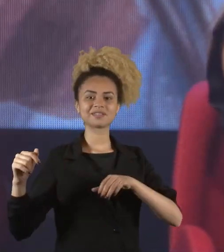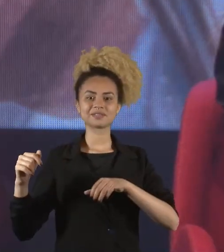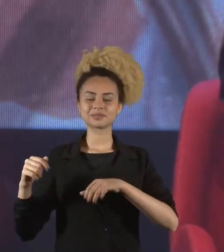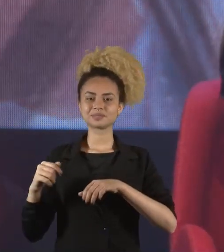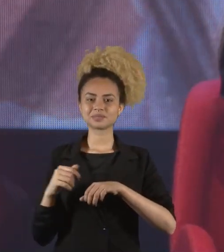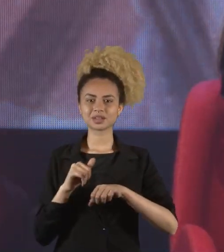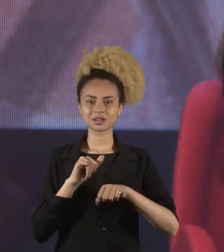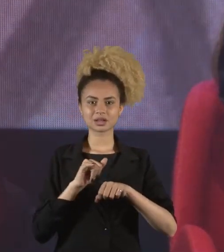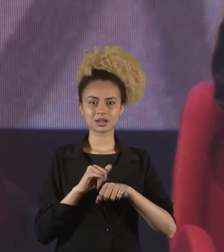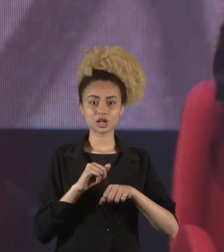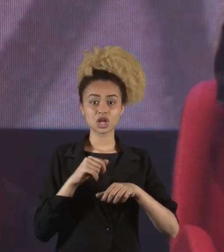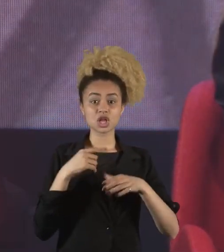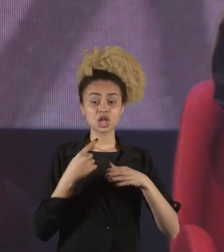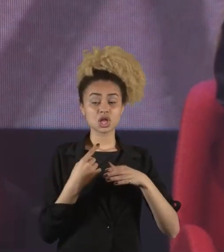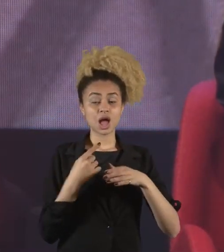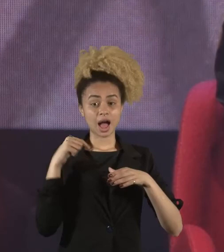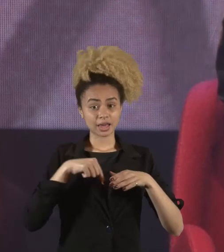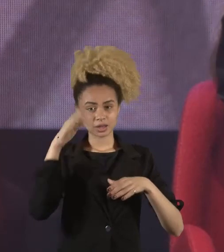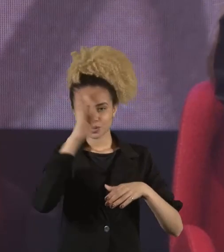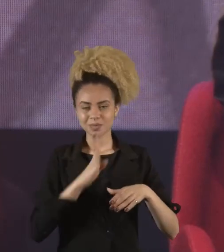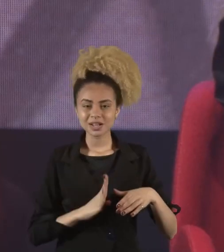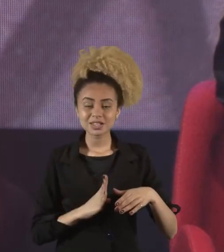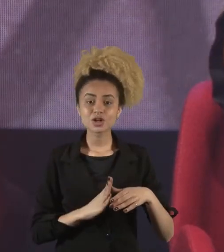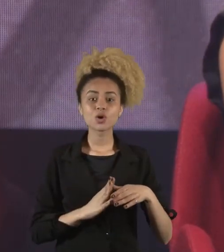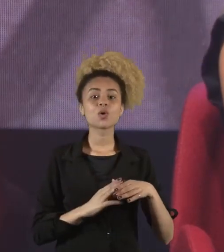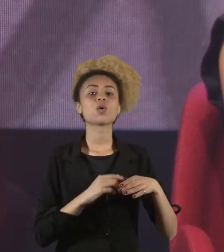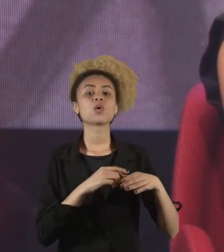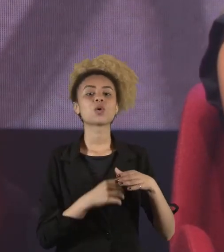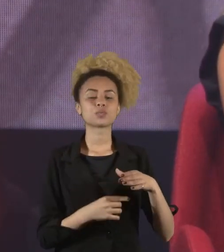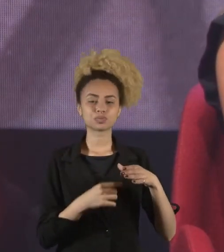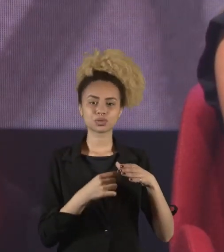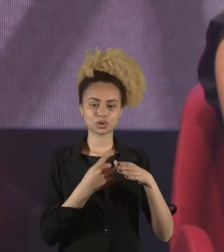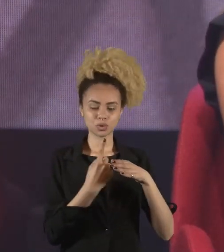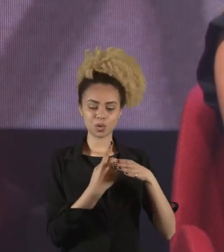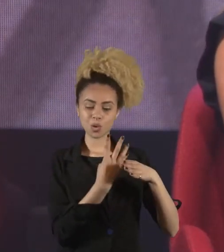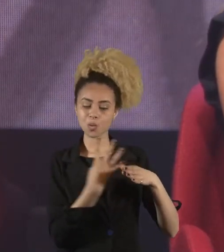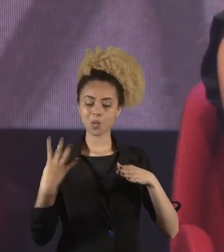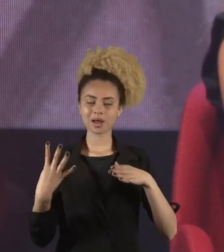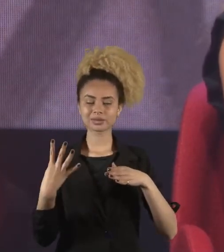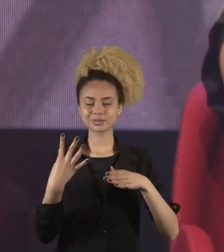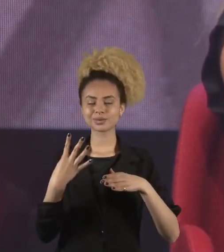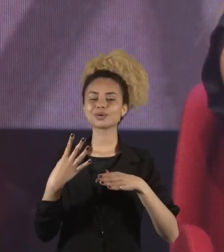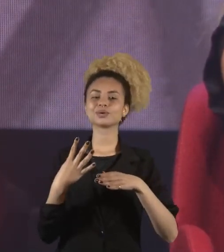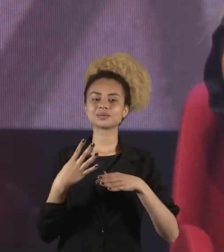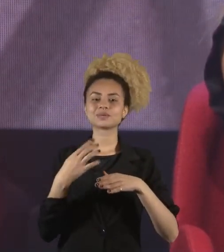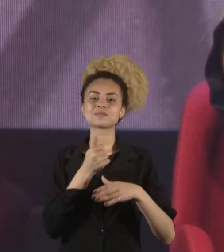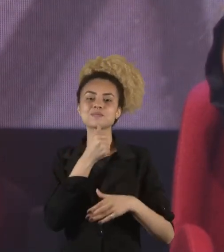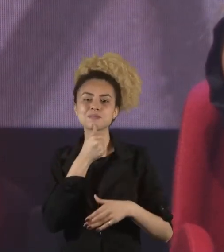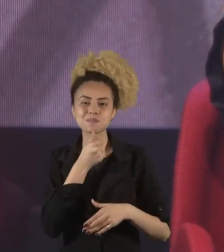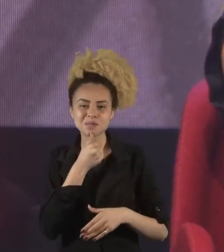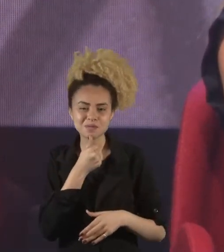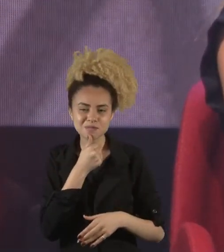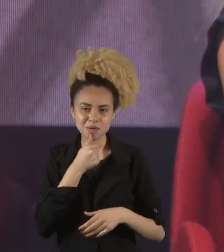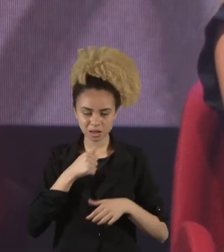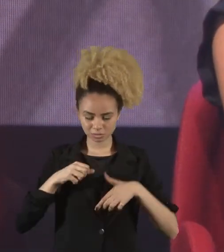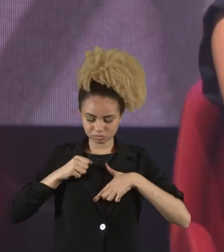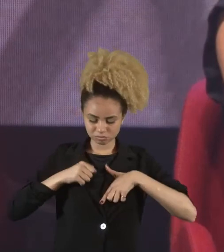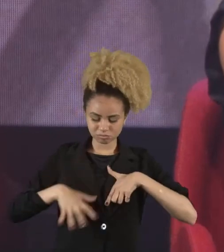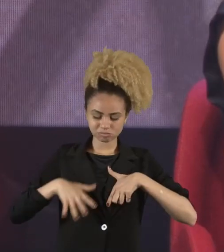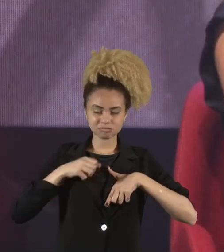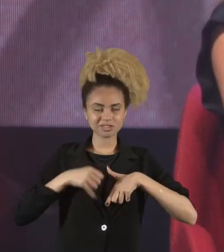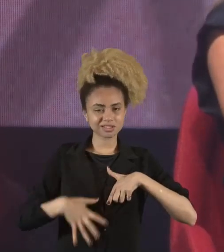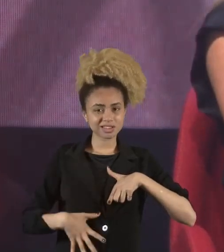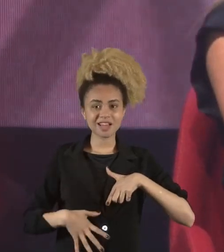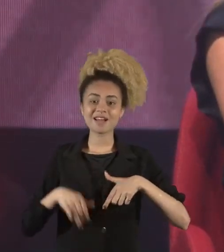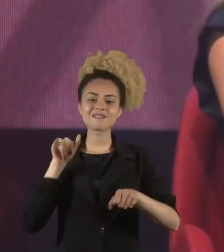é um de cada quatro meninas. 25% das meninas quando estão menstruadas faltam as aulas. Ela não